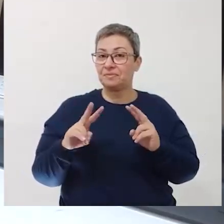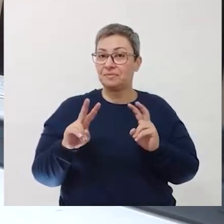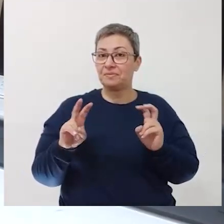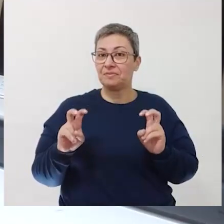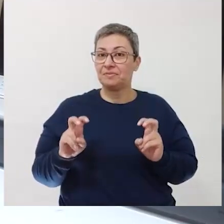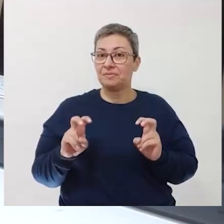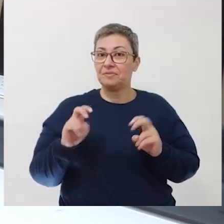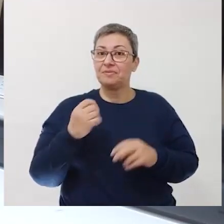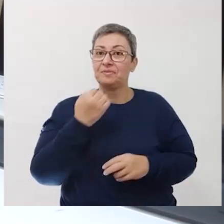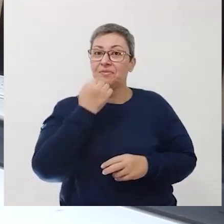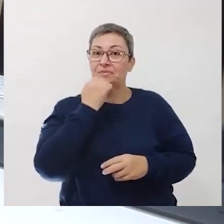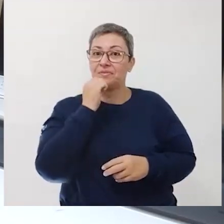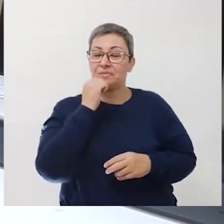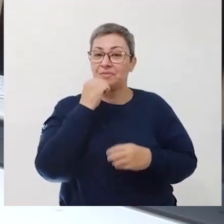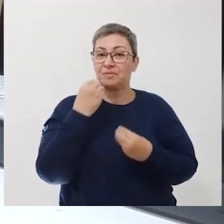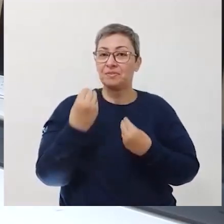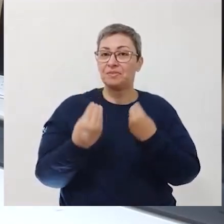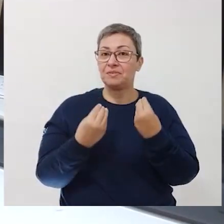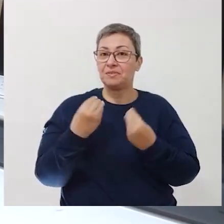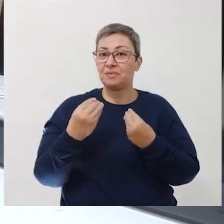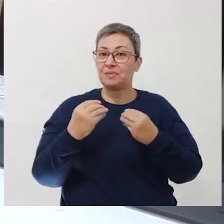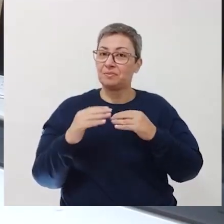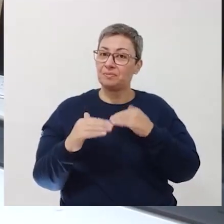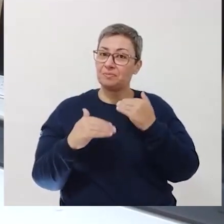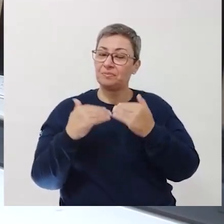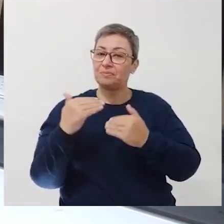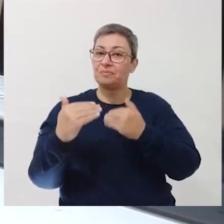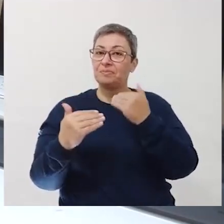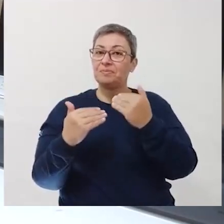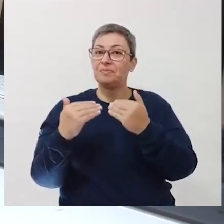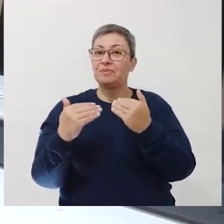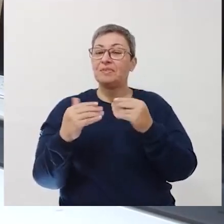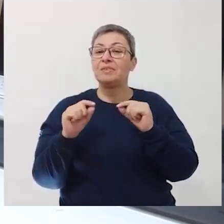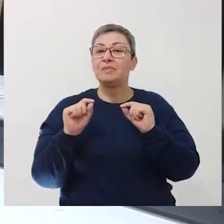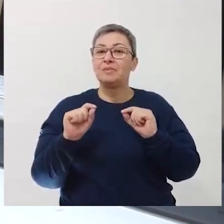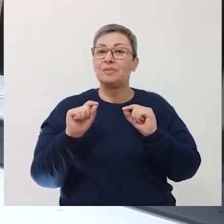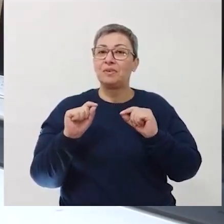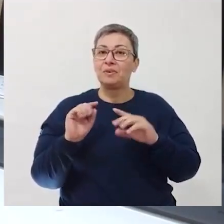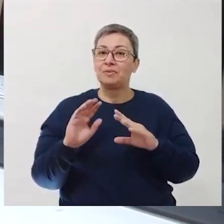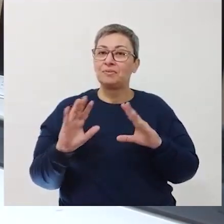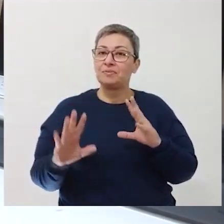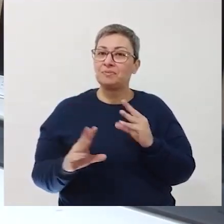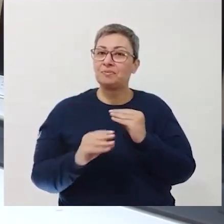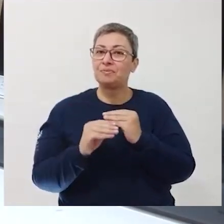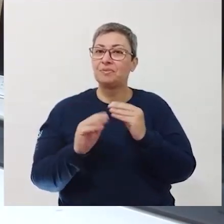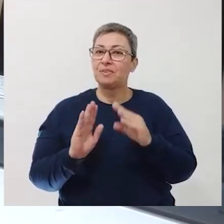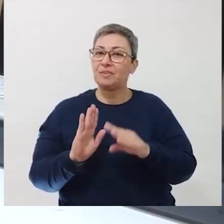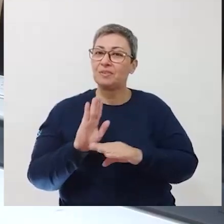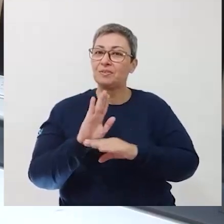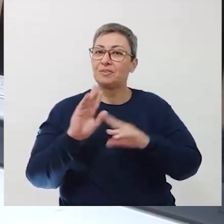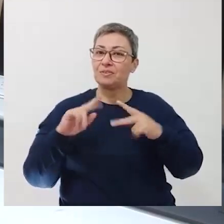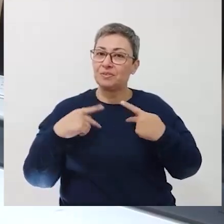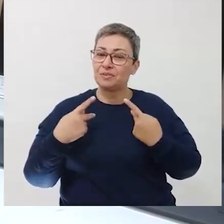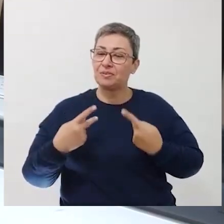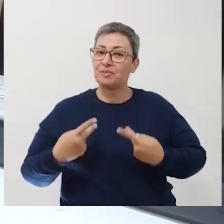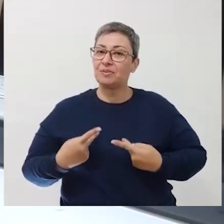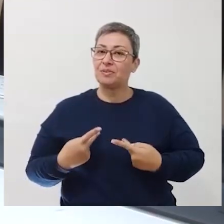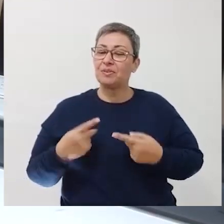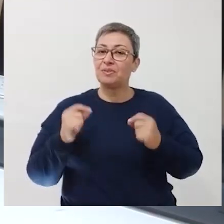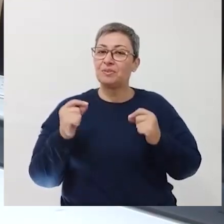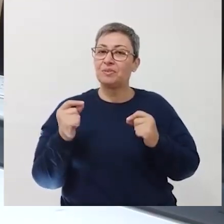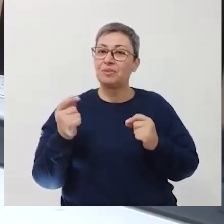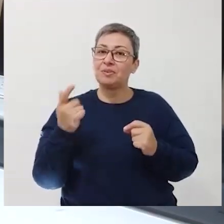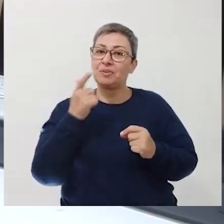pouco sobre a ciência e como o seu desenvolvimento ajudou a humanidade a vencer